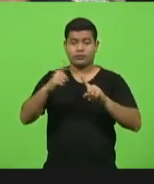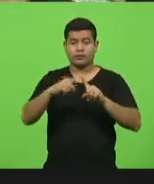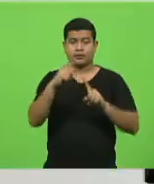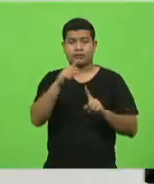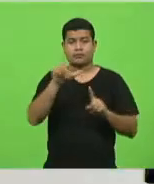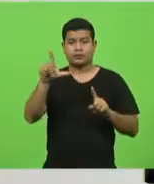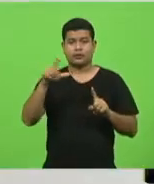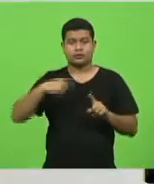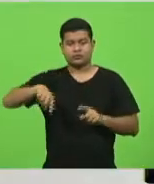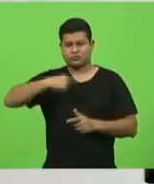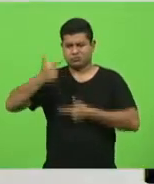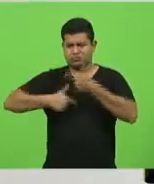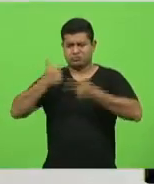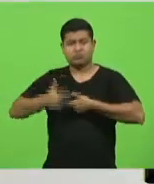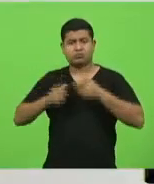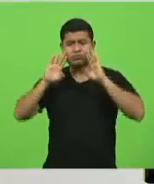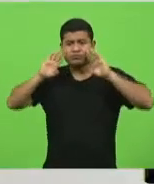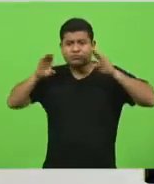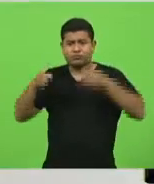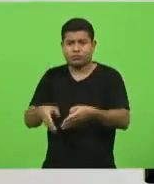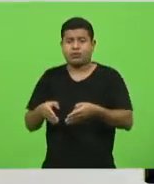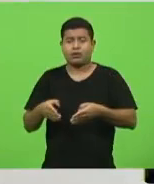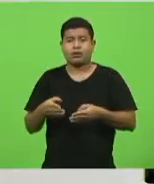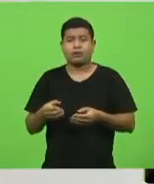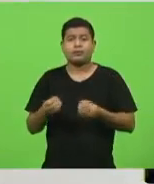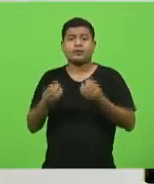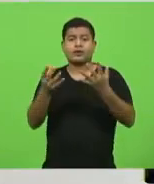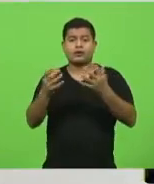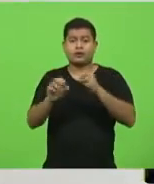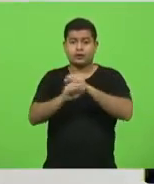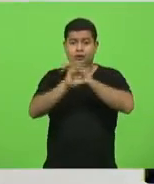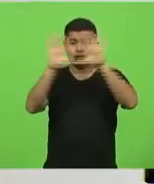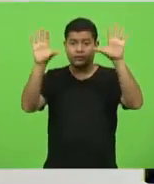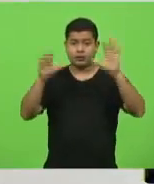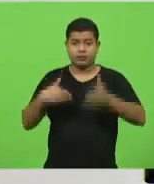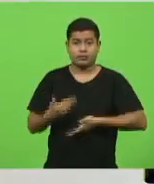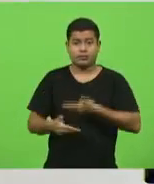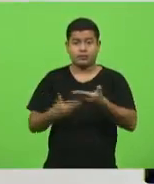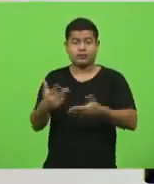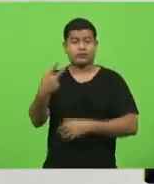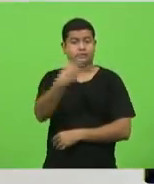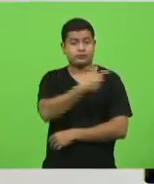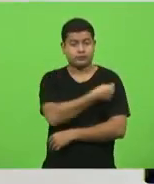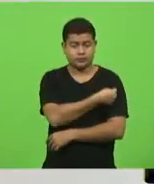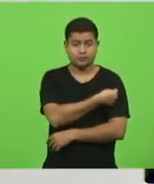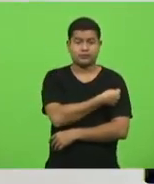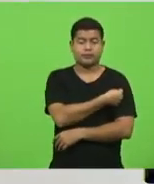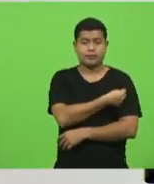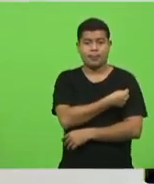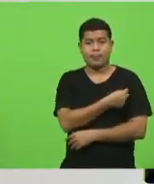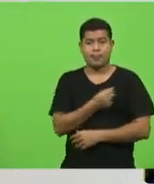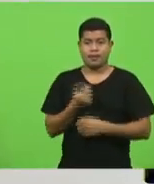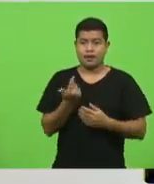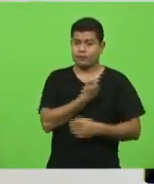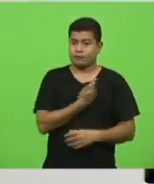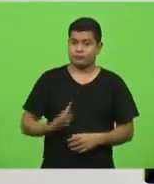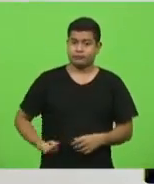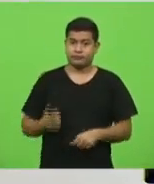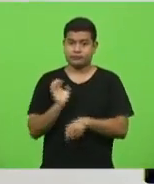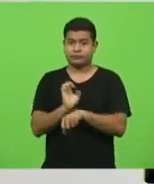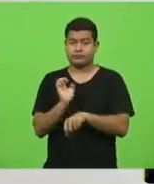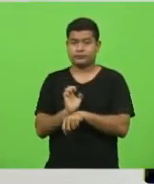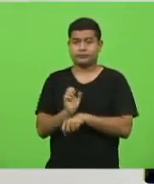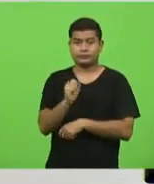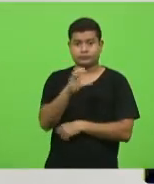trabalhando muito, que visa dar transparência nesse processo da vacinação. O governo do estado de Santa Catarina cuidou muito